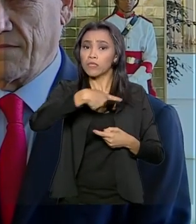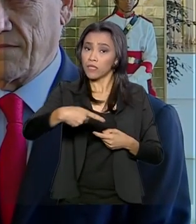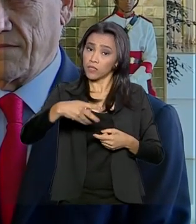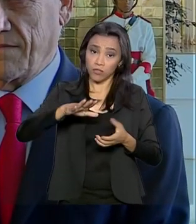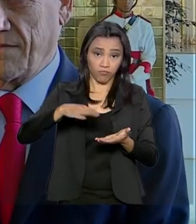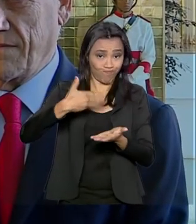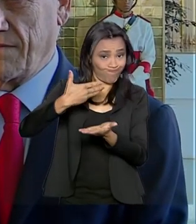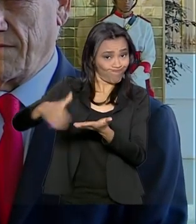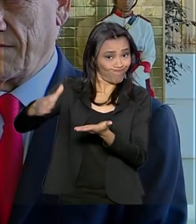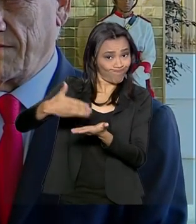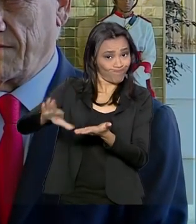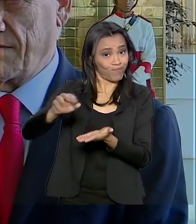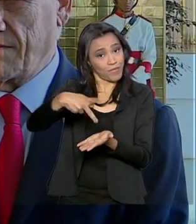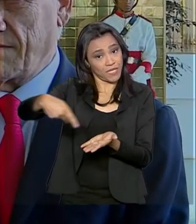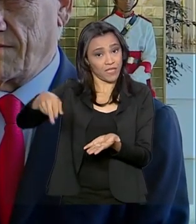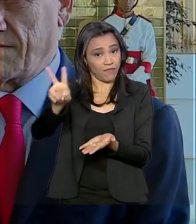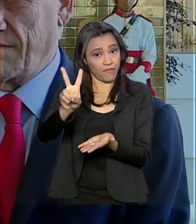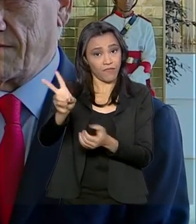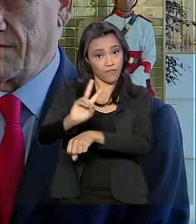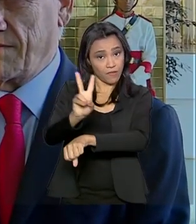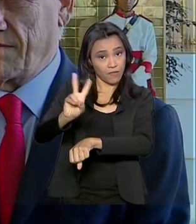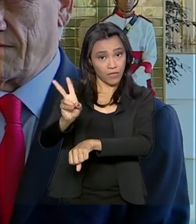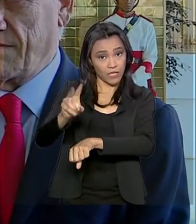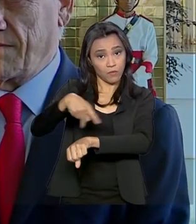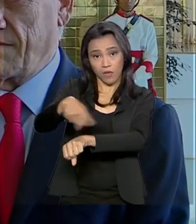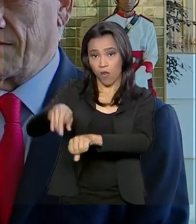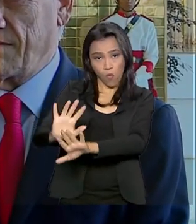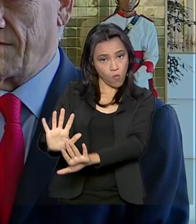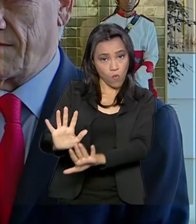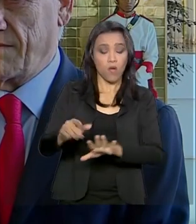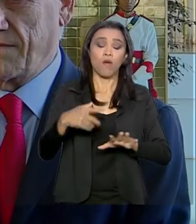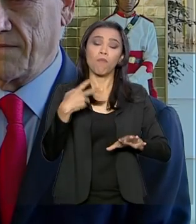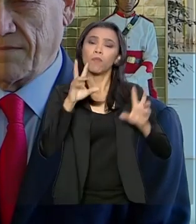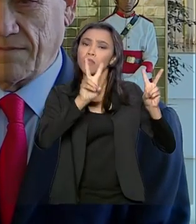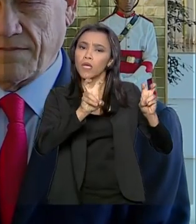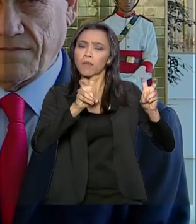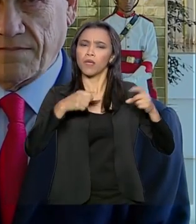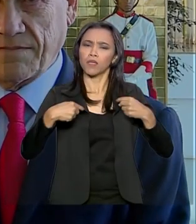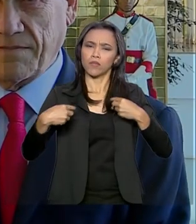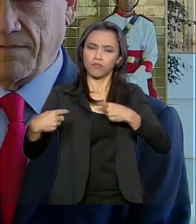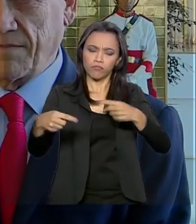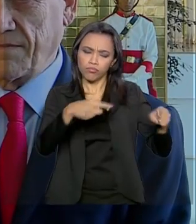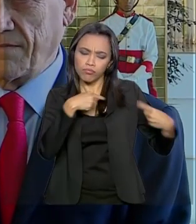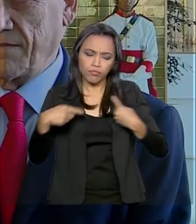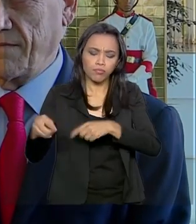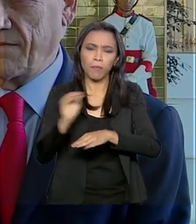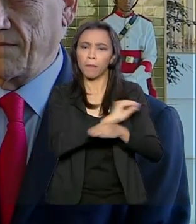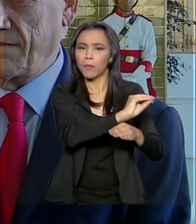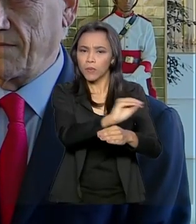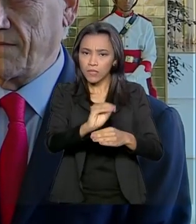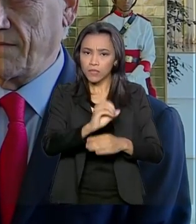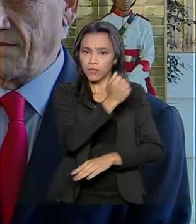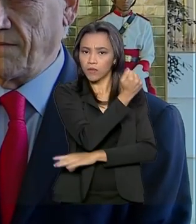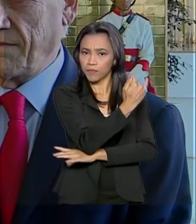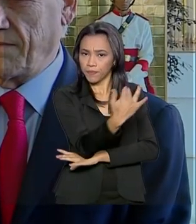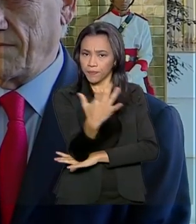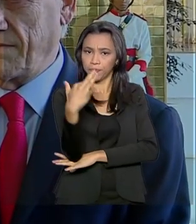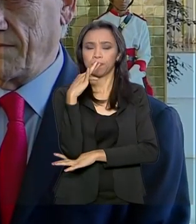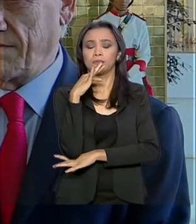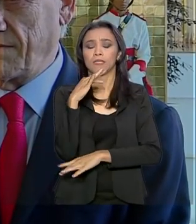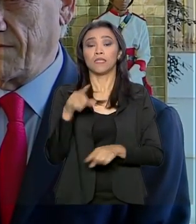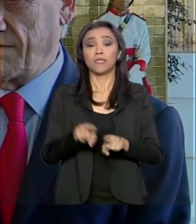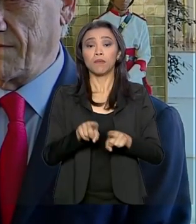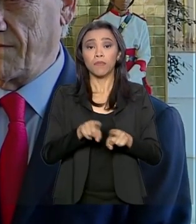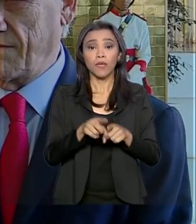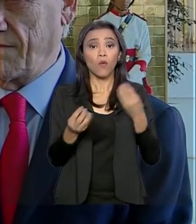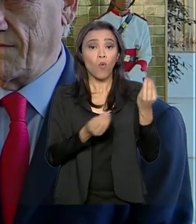uma política única nossa de preservação do meio ambiente e bem como exploração de forma